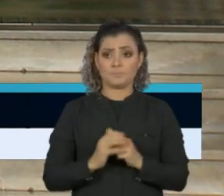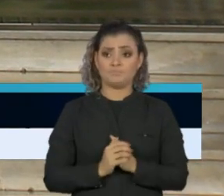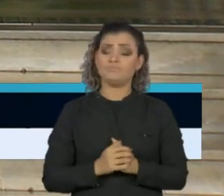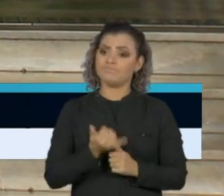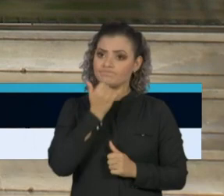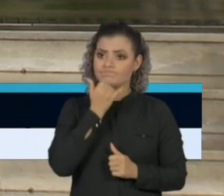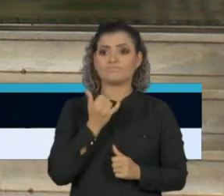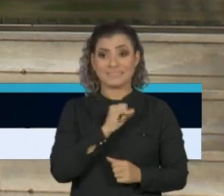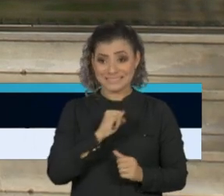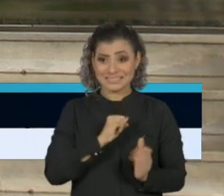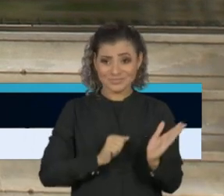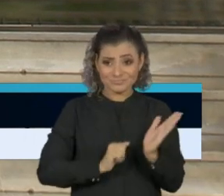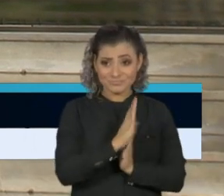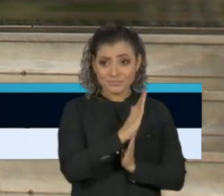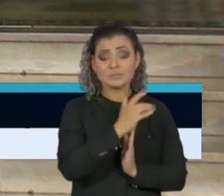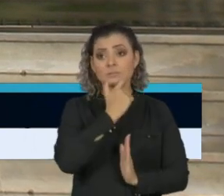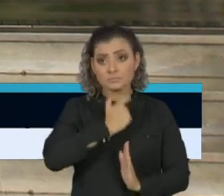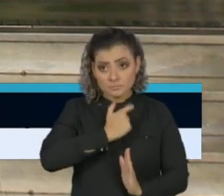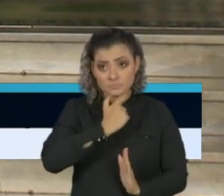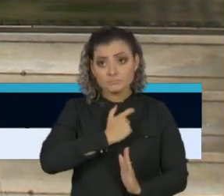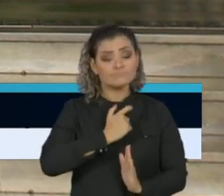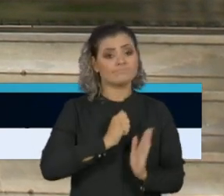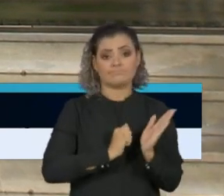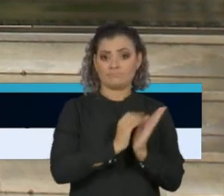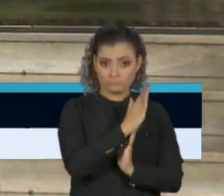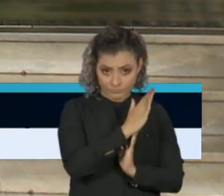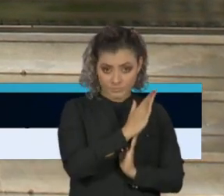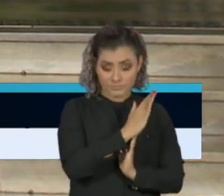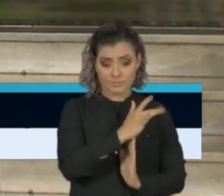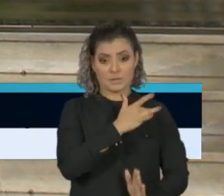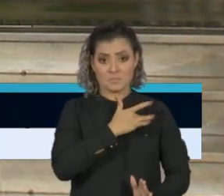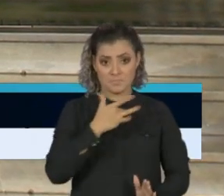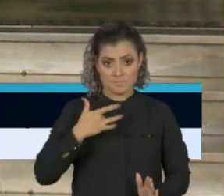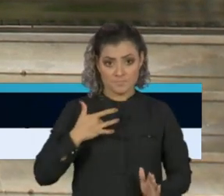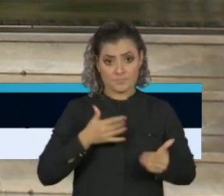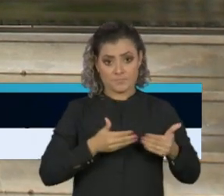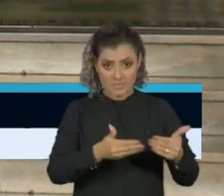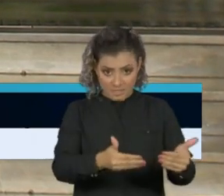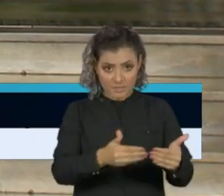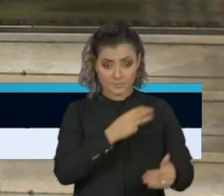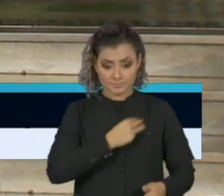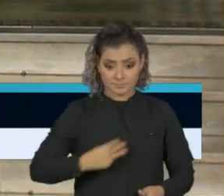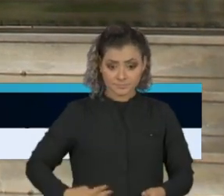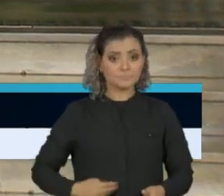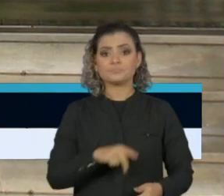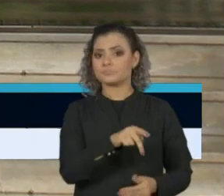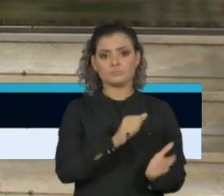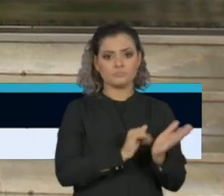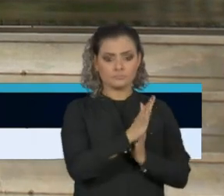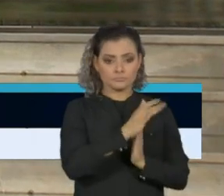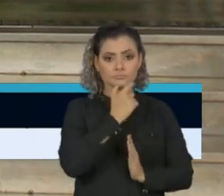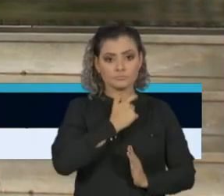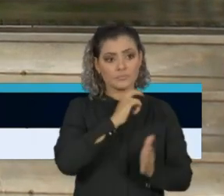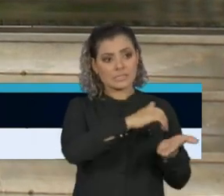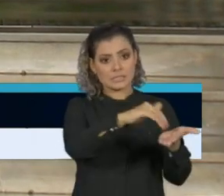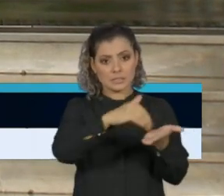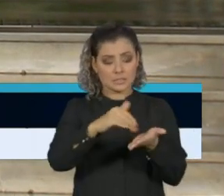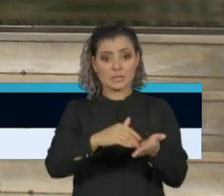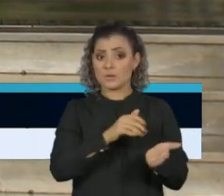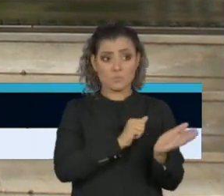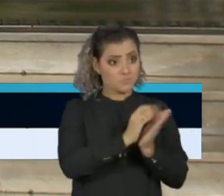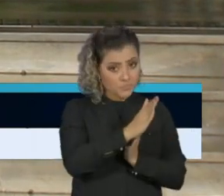desastre se tivermos a saída do ministro da Saúde, Luiz Henrique Mandetta e também dos seus secretários